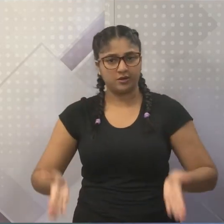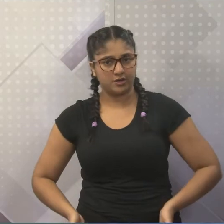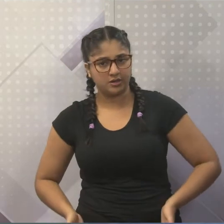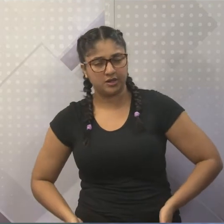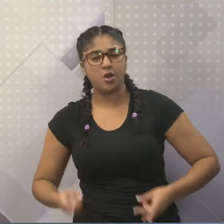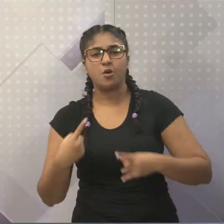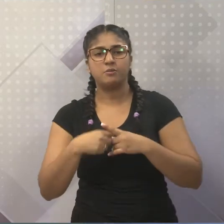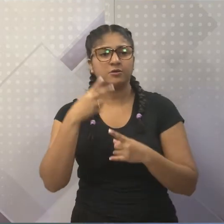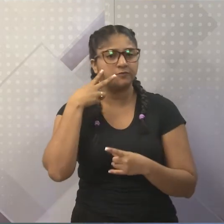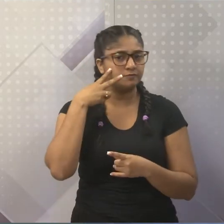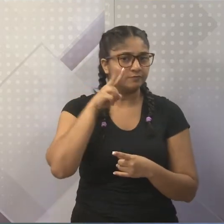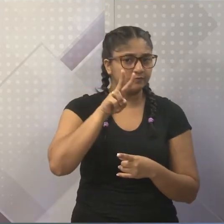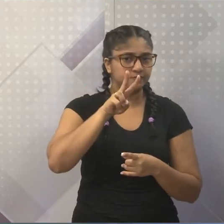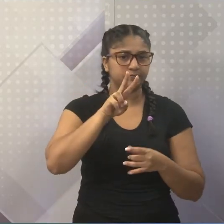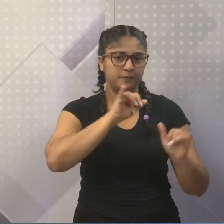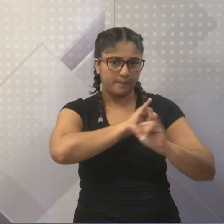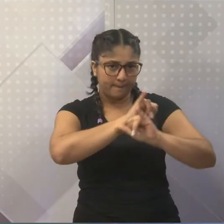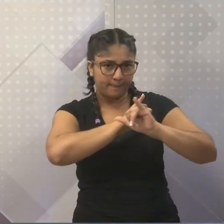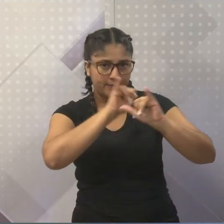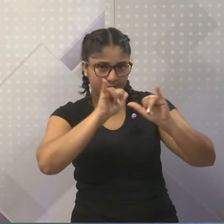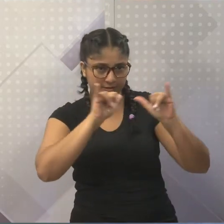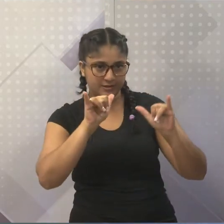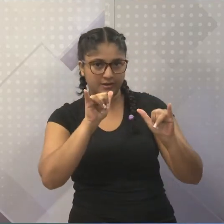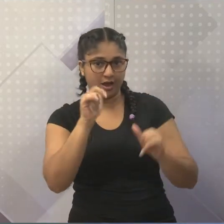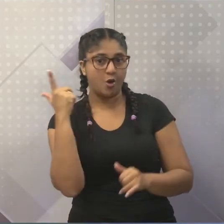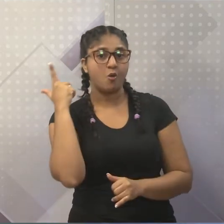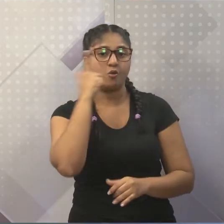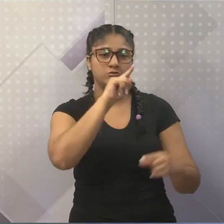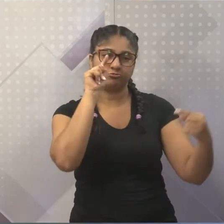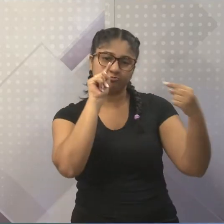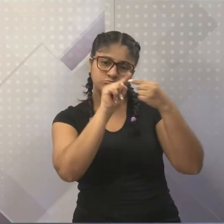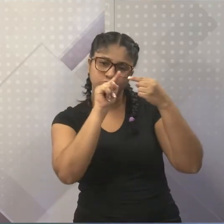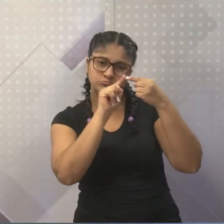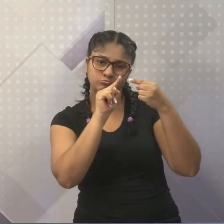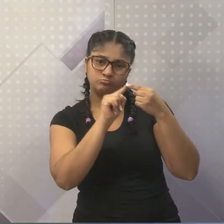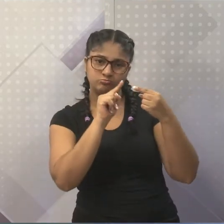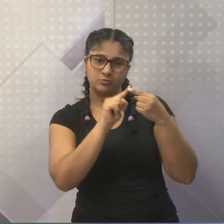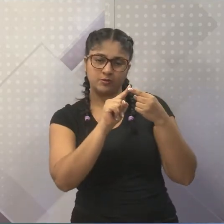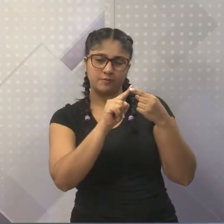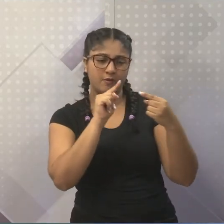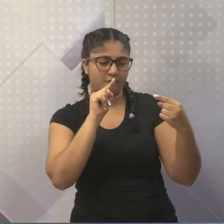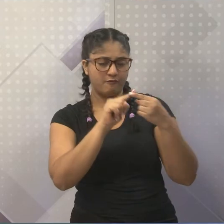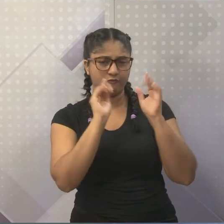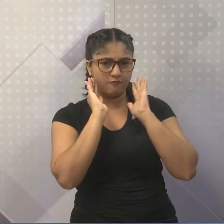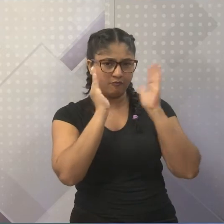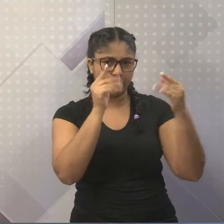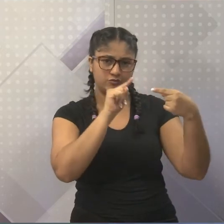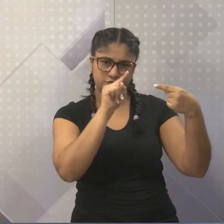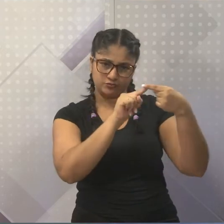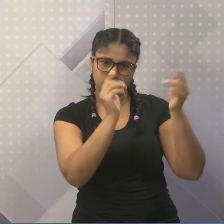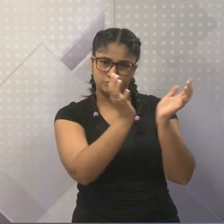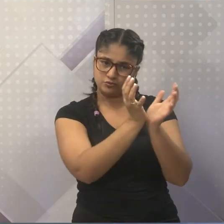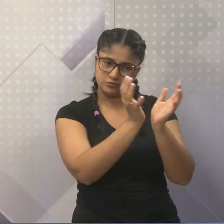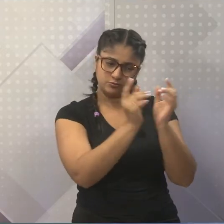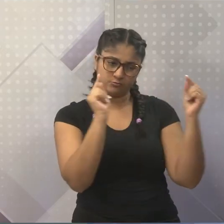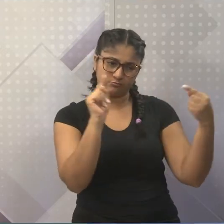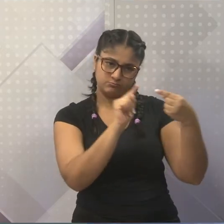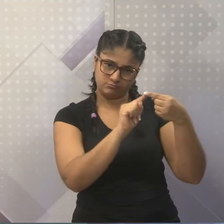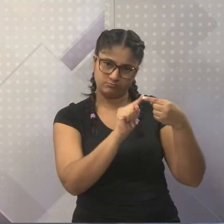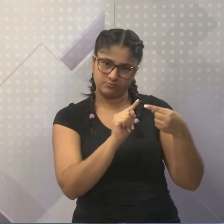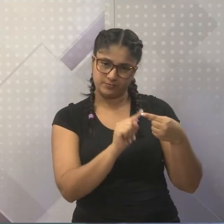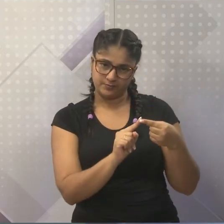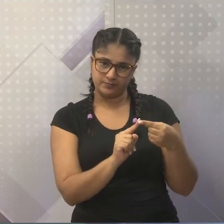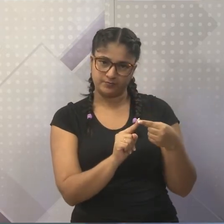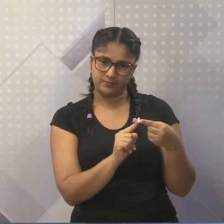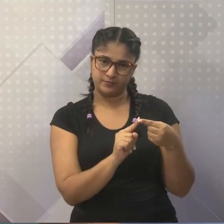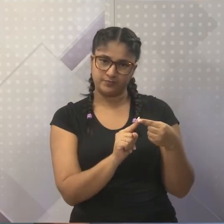foi eficaz. Ela atingiu o público, ela atingiu o leitor. Às vezes ela é bem direcionada para um público específico. No caso,